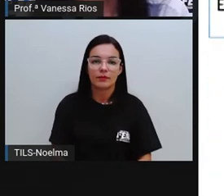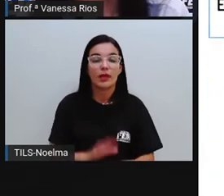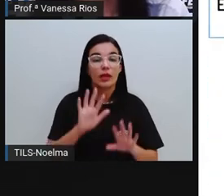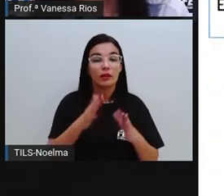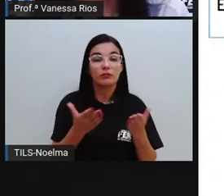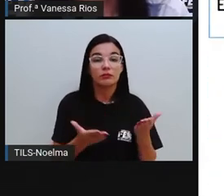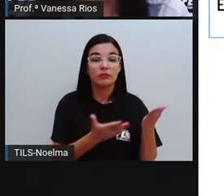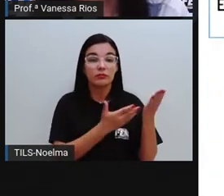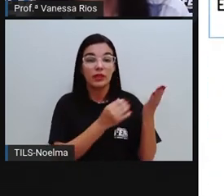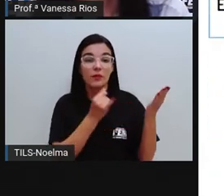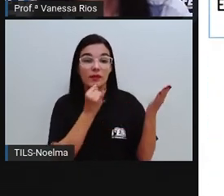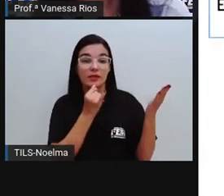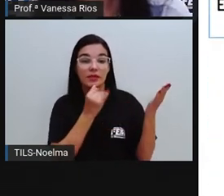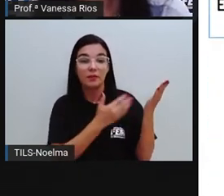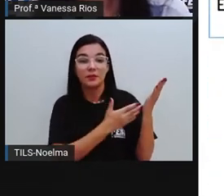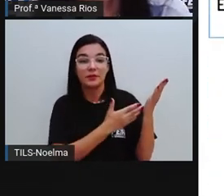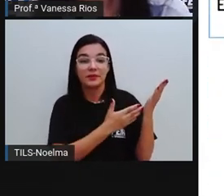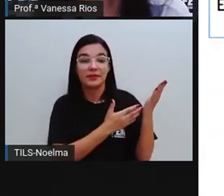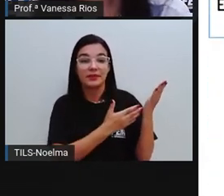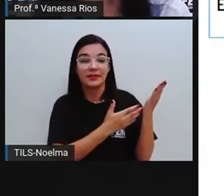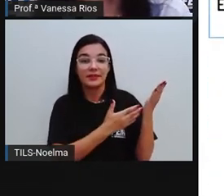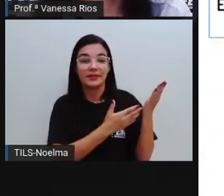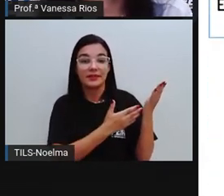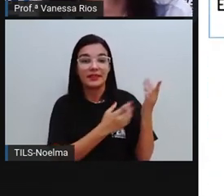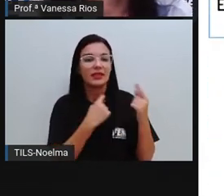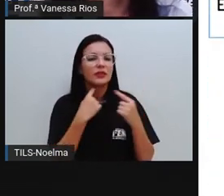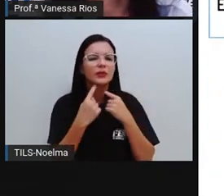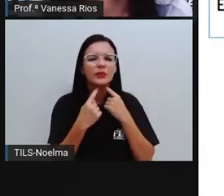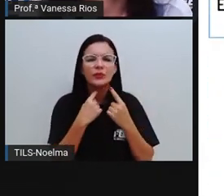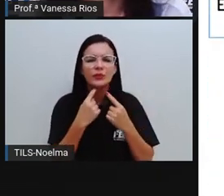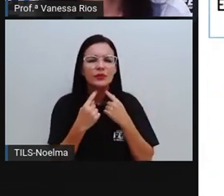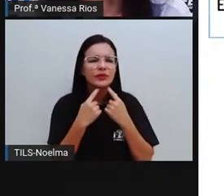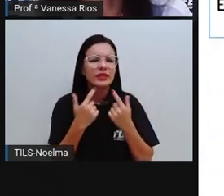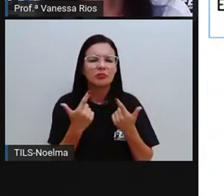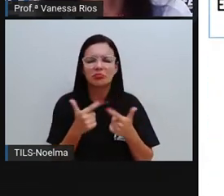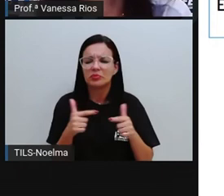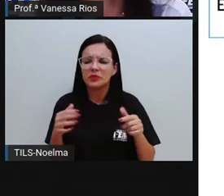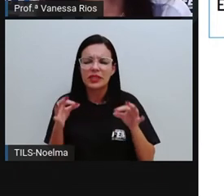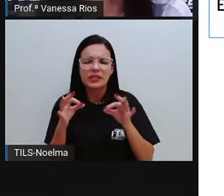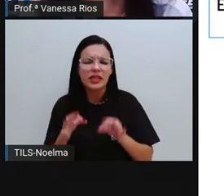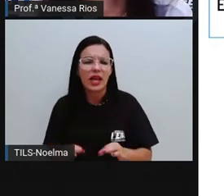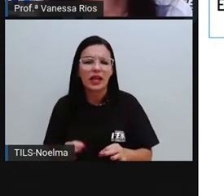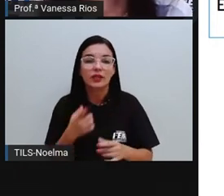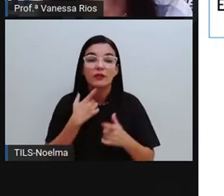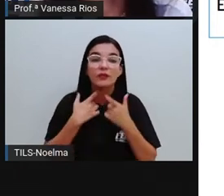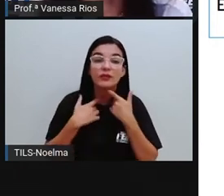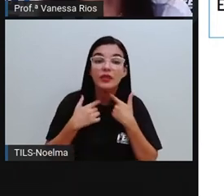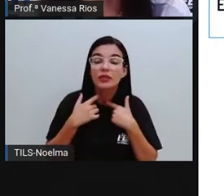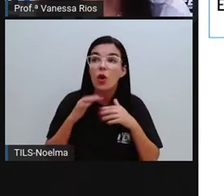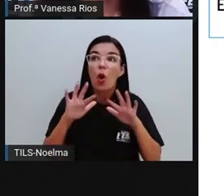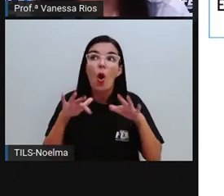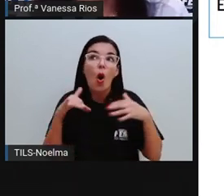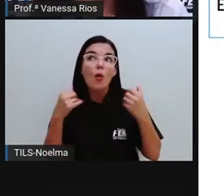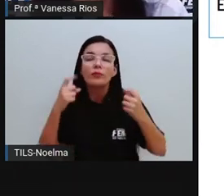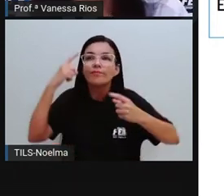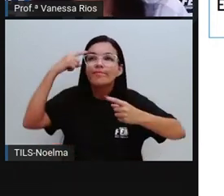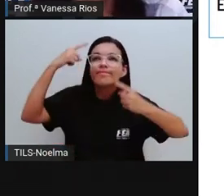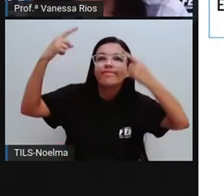E aí, no presente do subjuntivo, vai indicar dúvida, incerteza, desejos ou